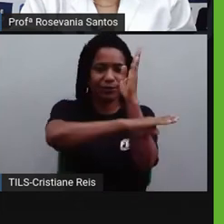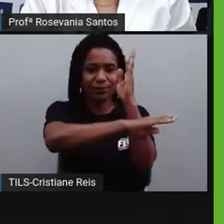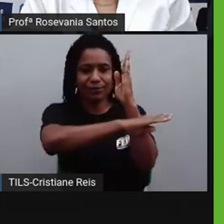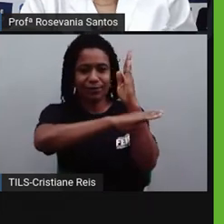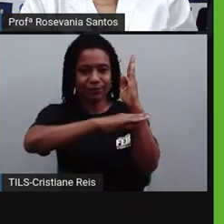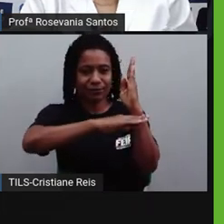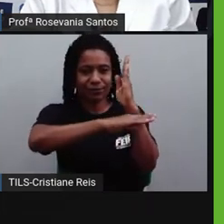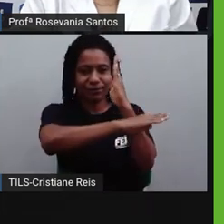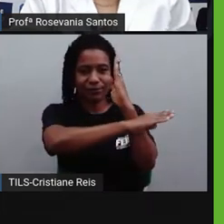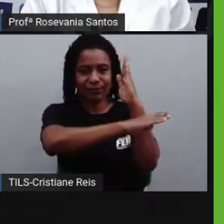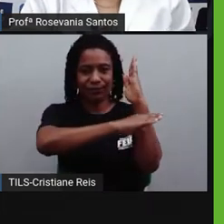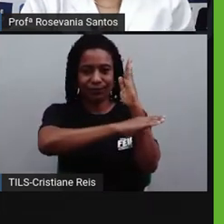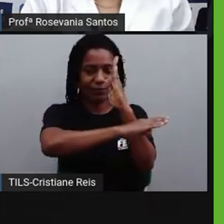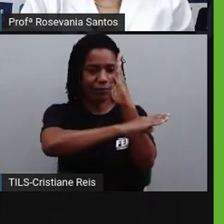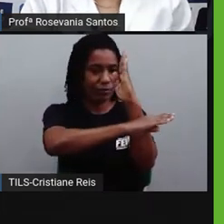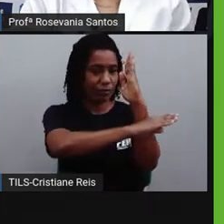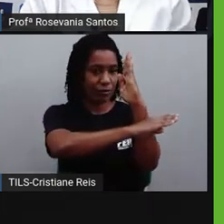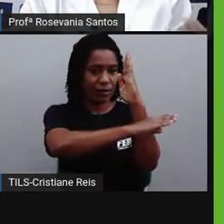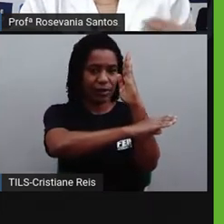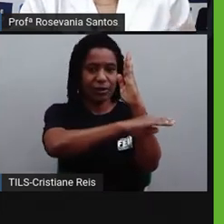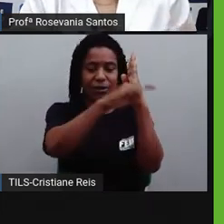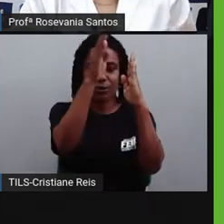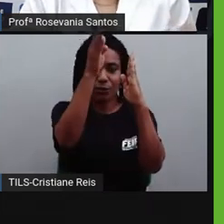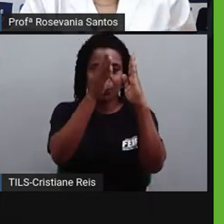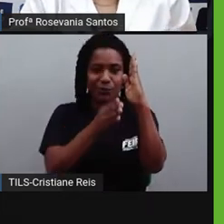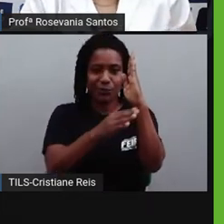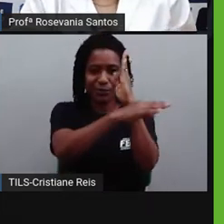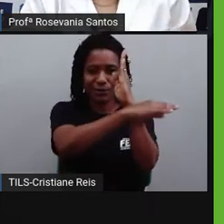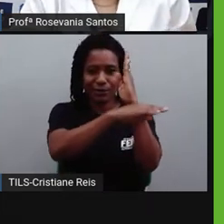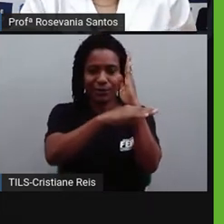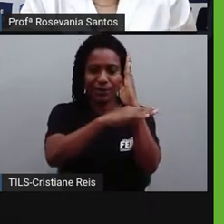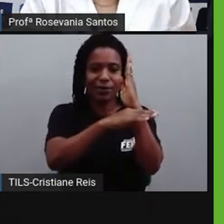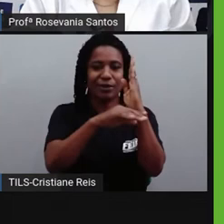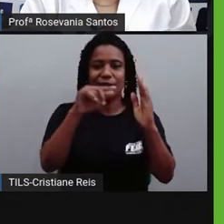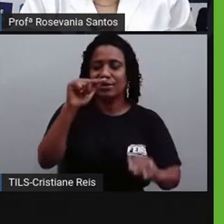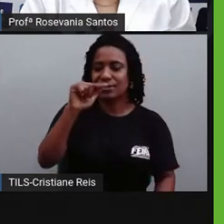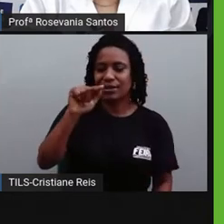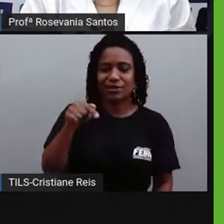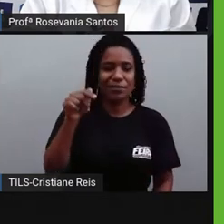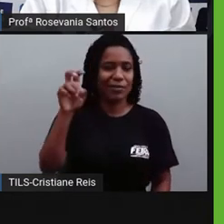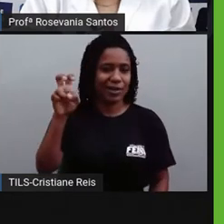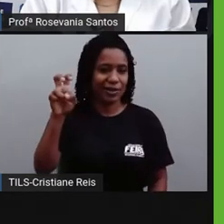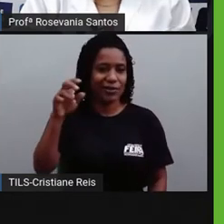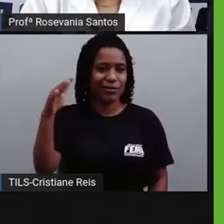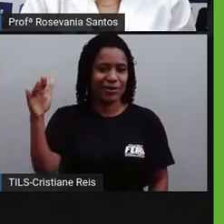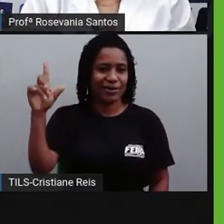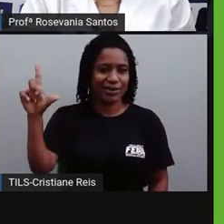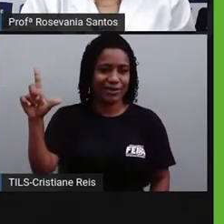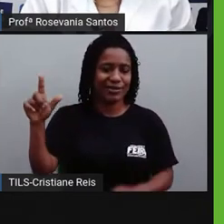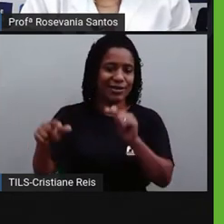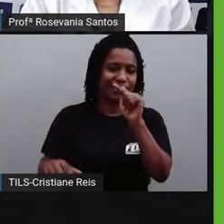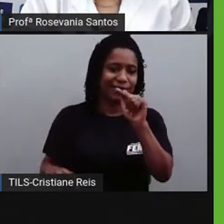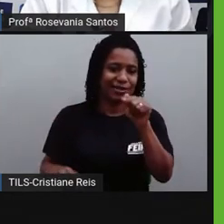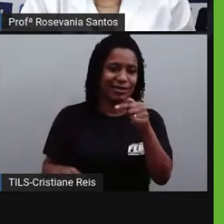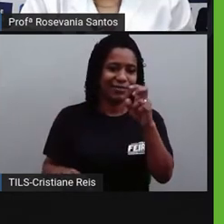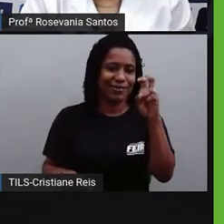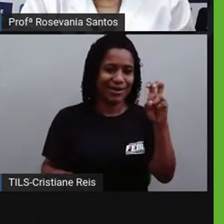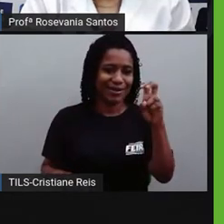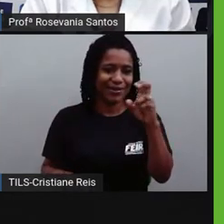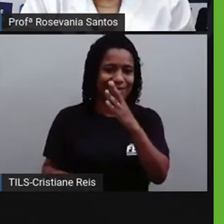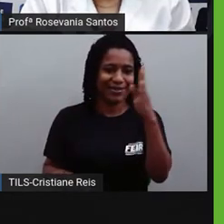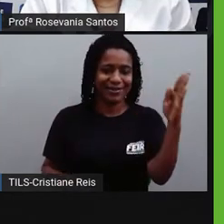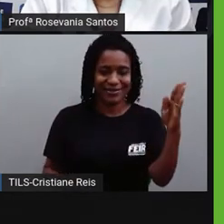graus, eu tenho o meridiano de Greenwich. 7,5 para o lado leste e 7,5 para o lado oeste. Porque ele está